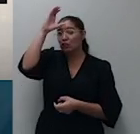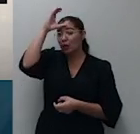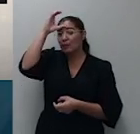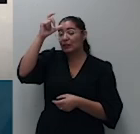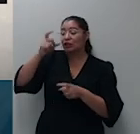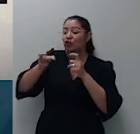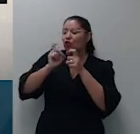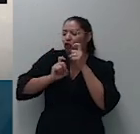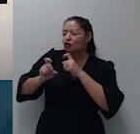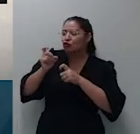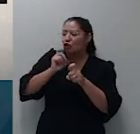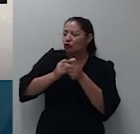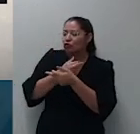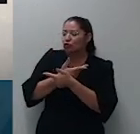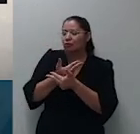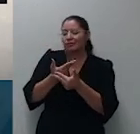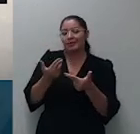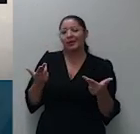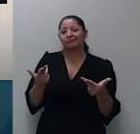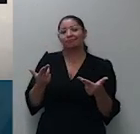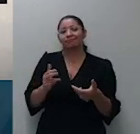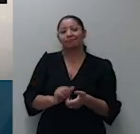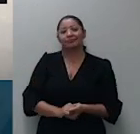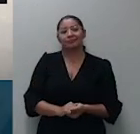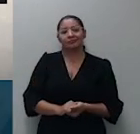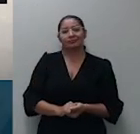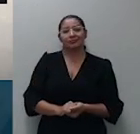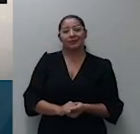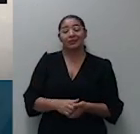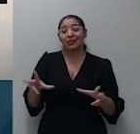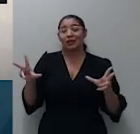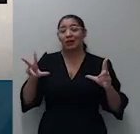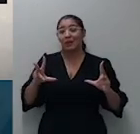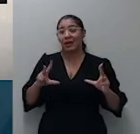e sobretudo sem a necessária autorização judicial